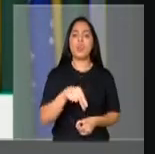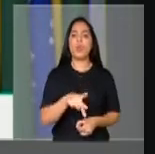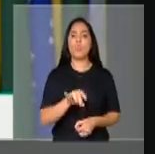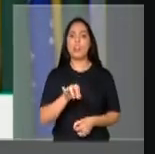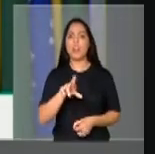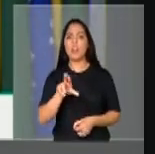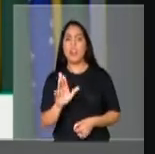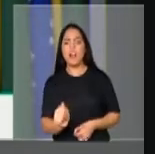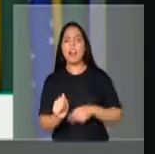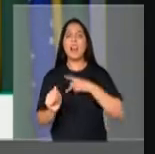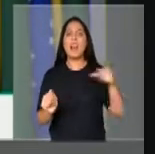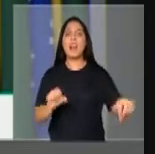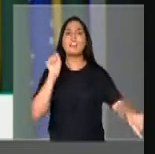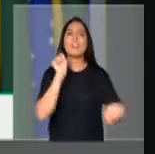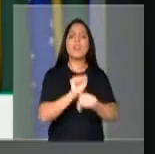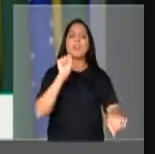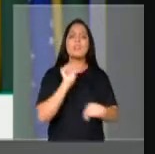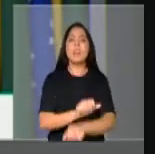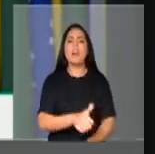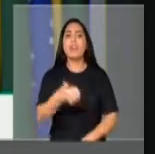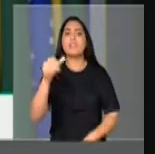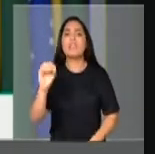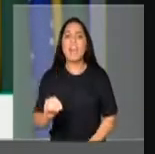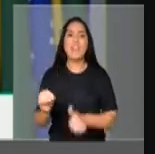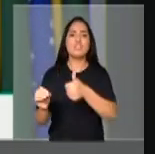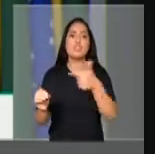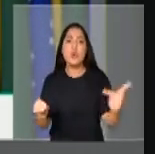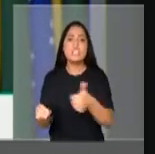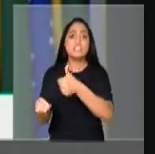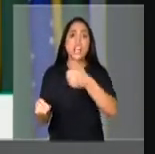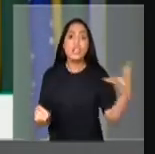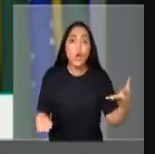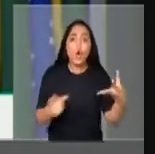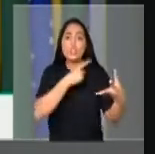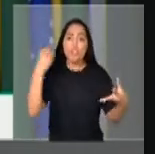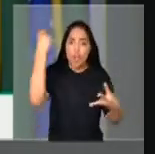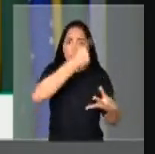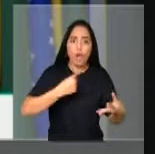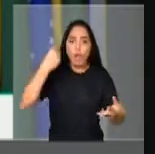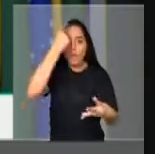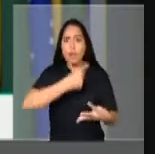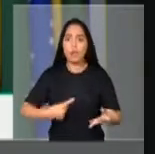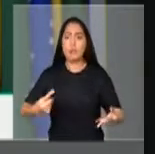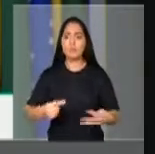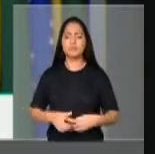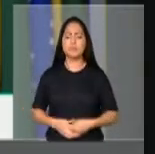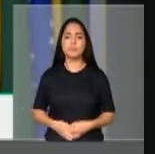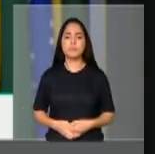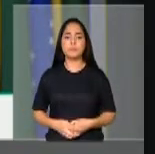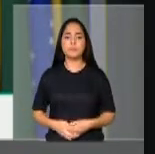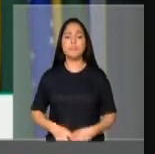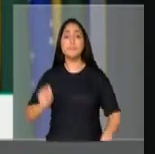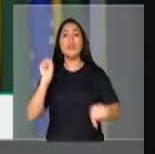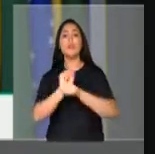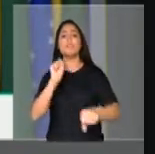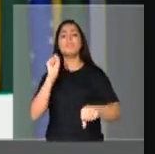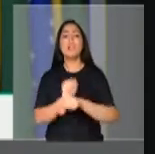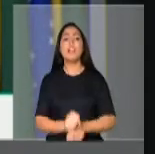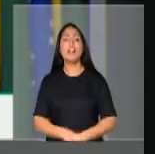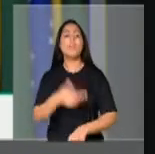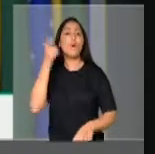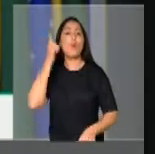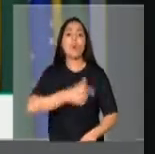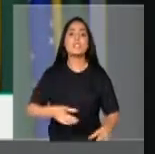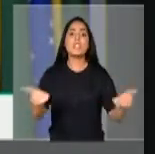esperando 10, 12, 14, 14, 14 horas. Pra ser atendido